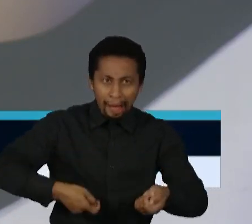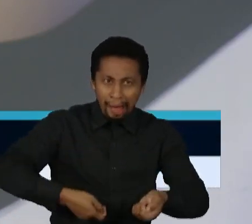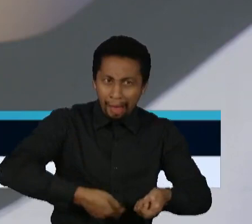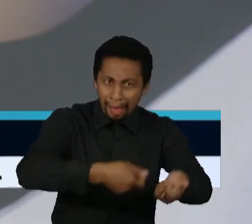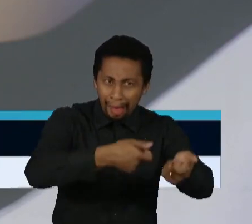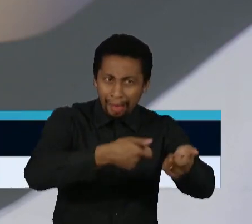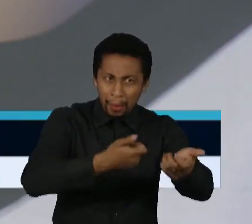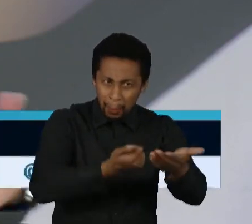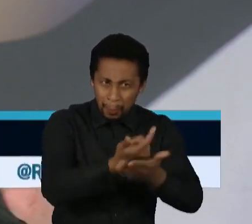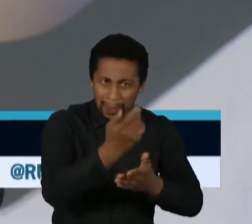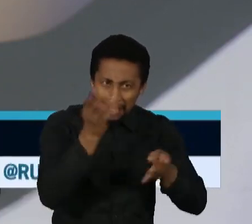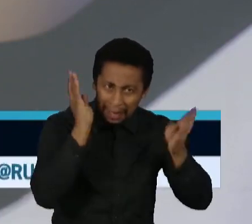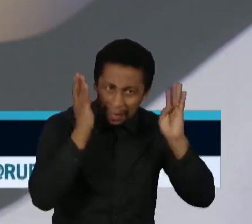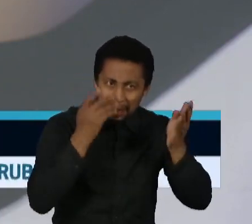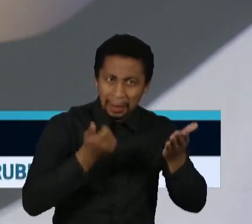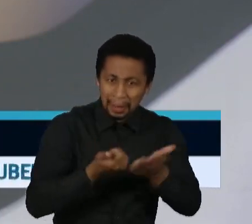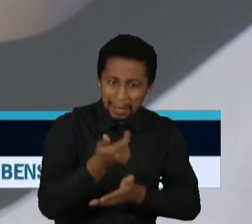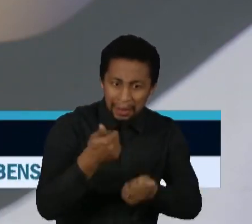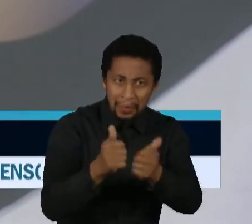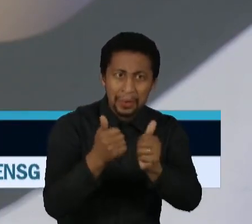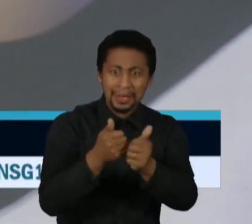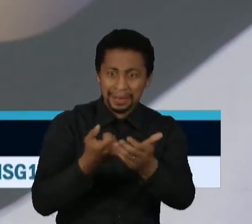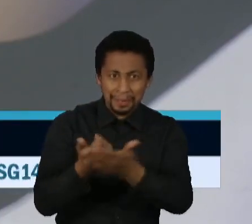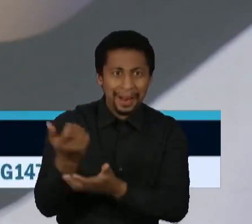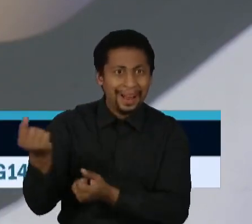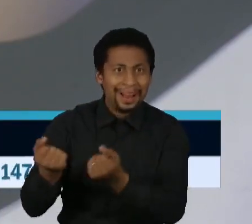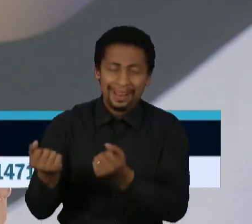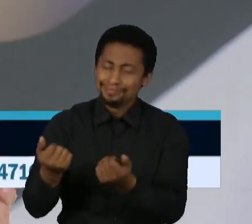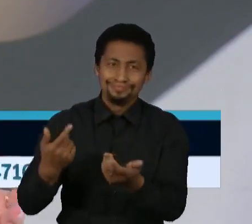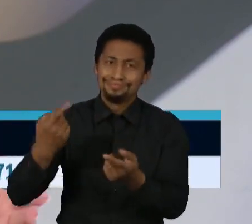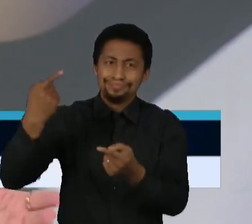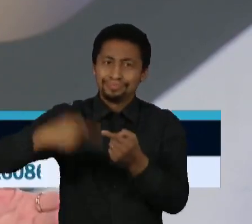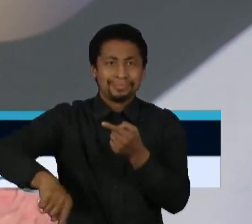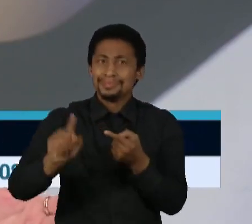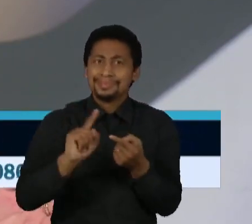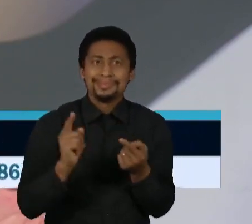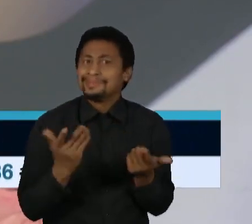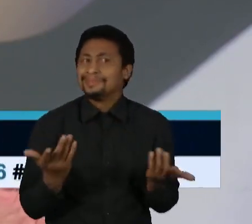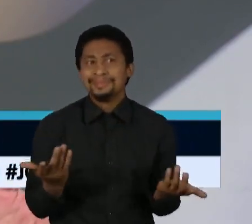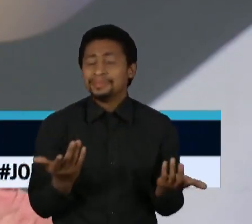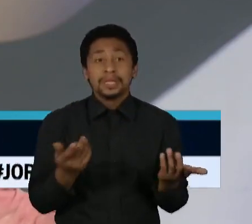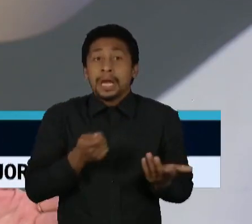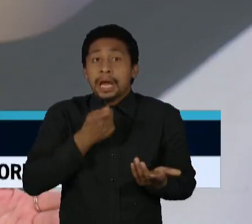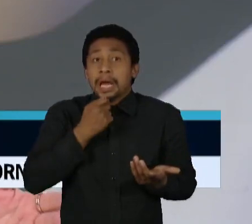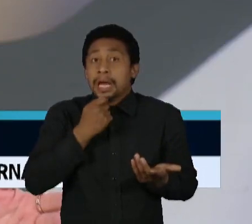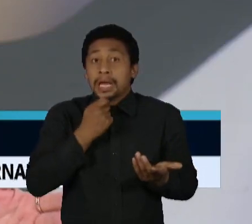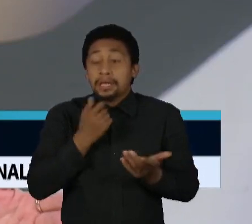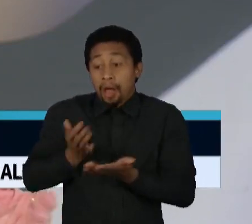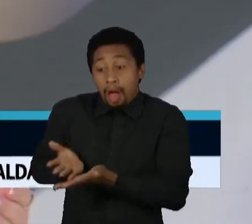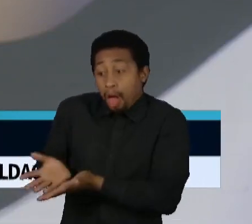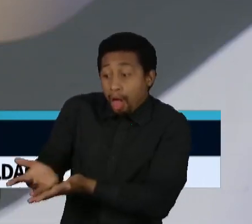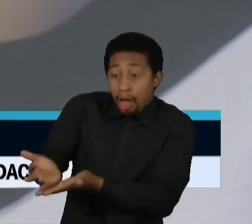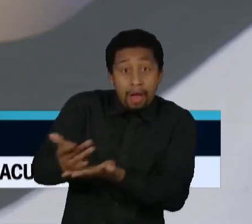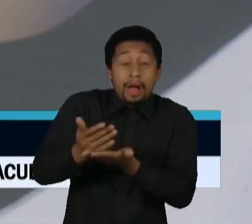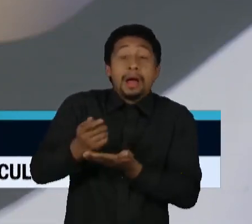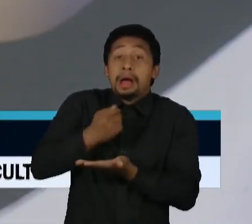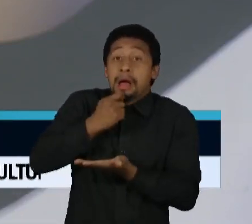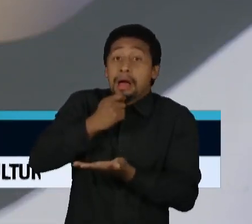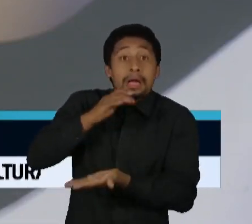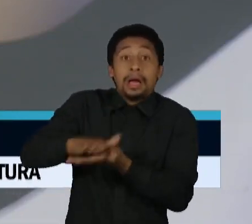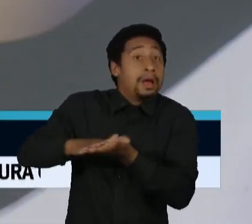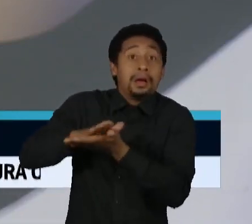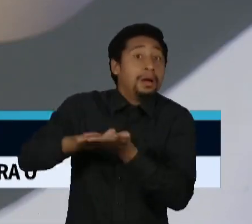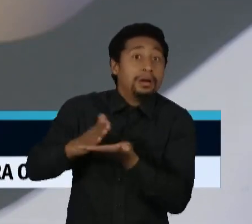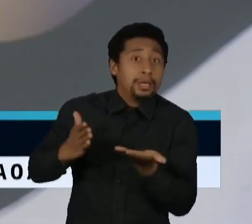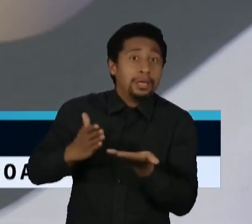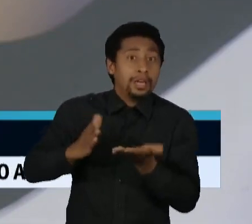que é evidente. São receitas que ainda não estão garantidas. Gastos que sobem, já subiram. A gente agora